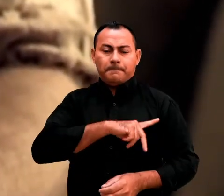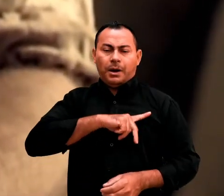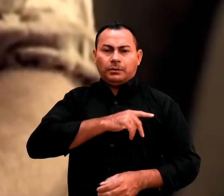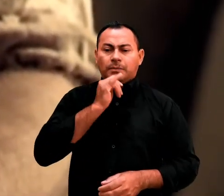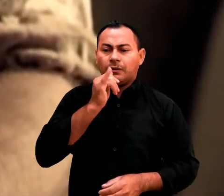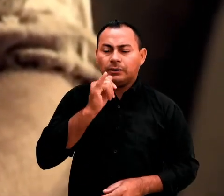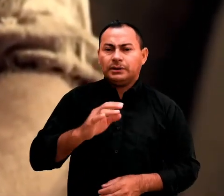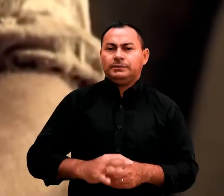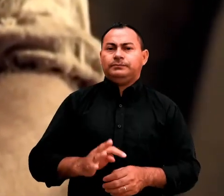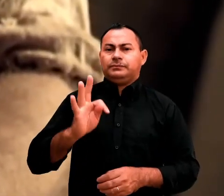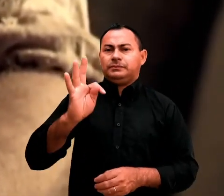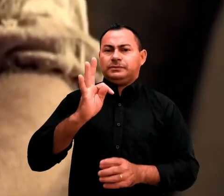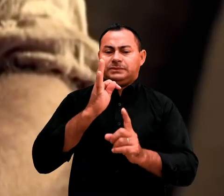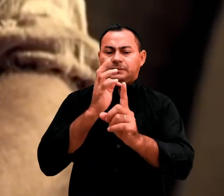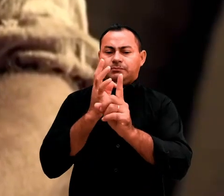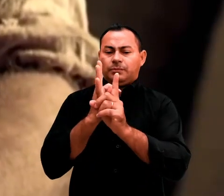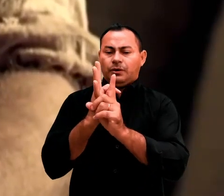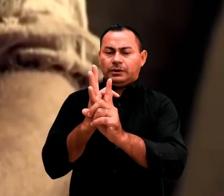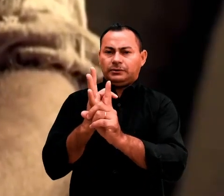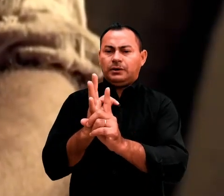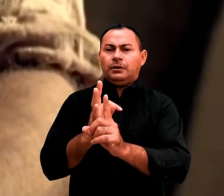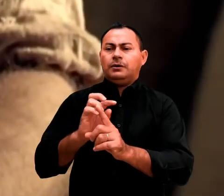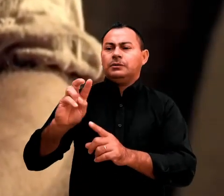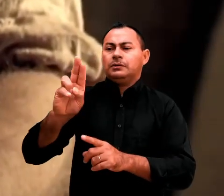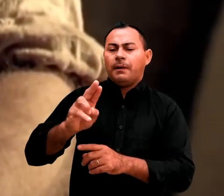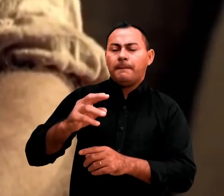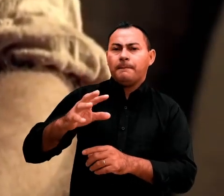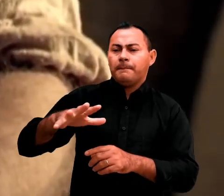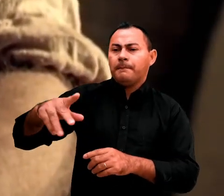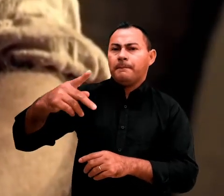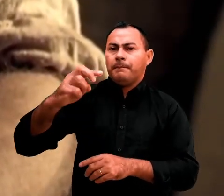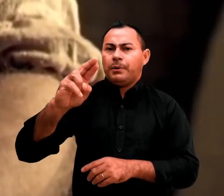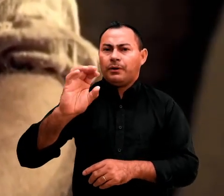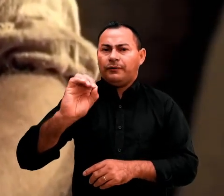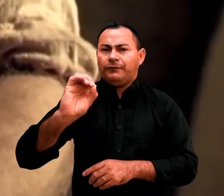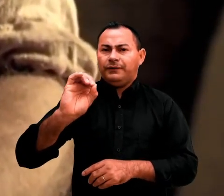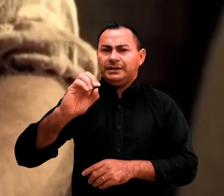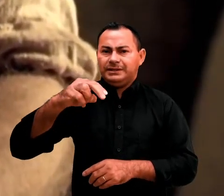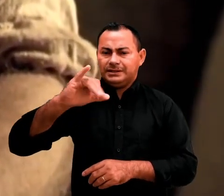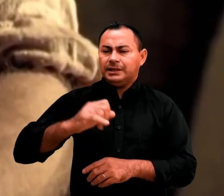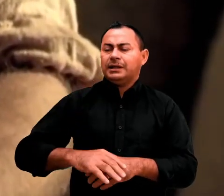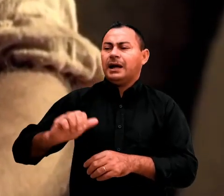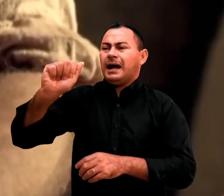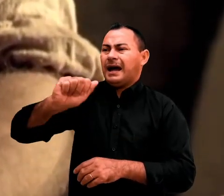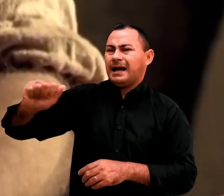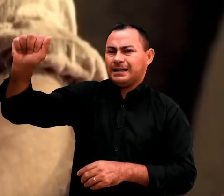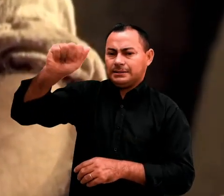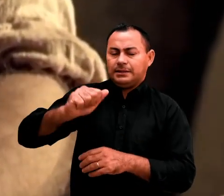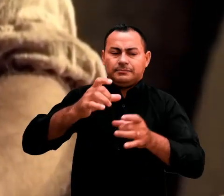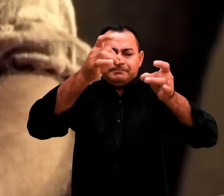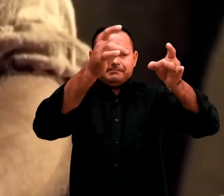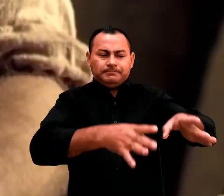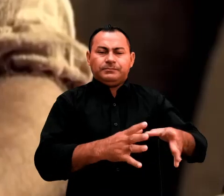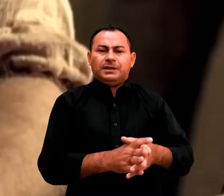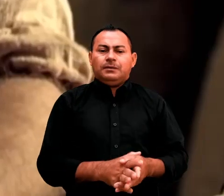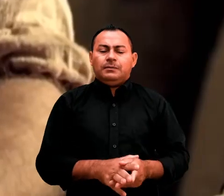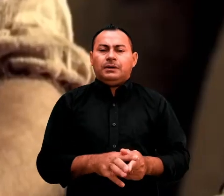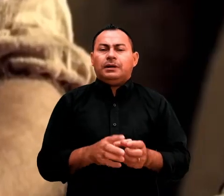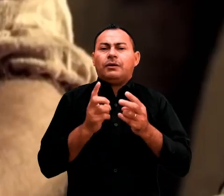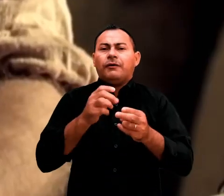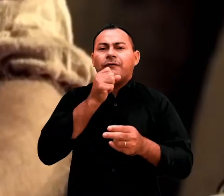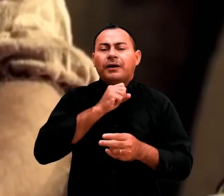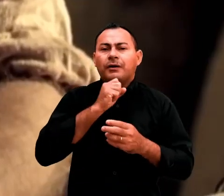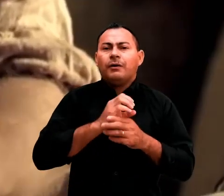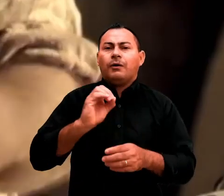Paulo conta a Timóteo que todos os da província, da Ásia, o abandonaram, com poucas exceções como o velho